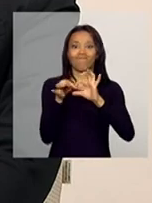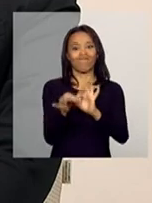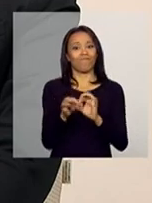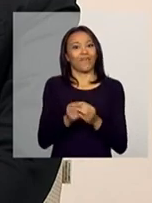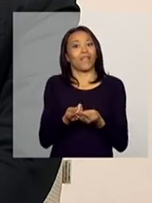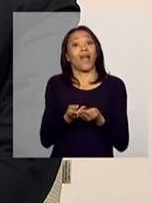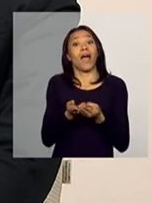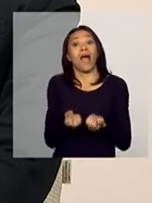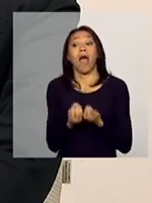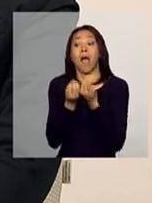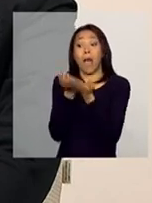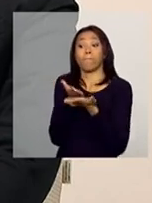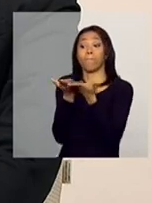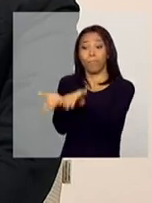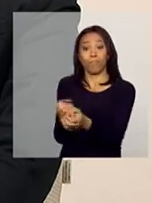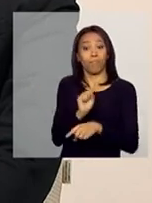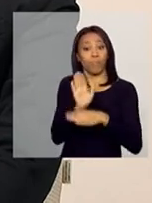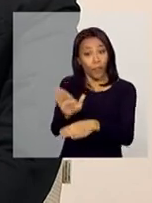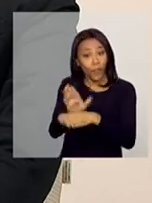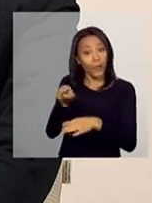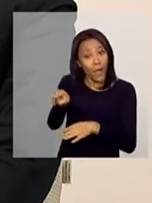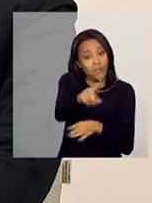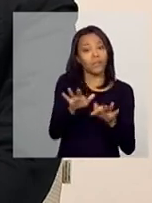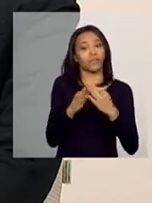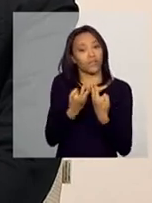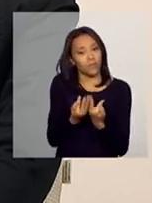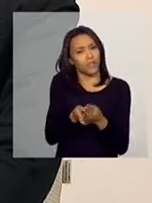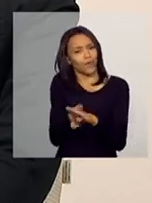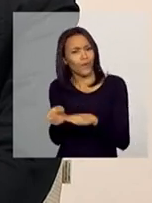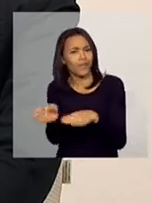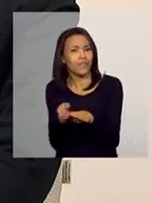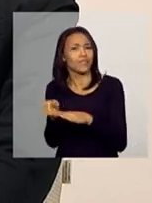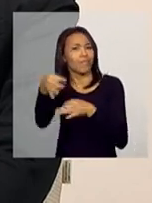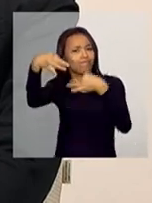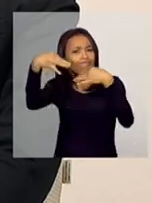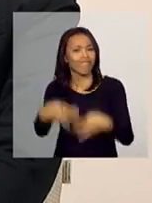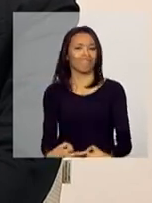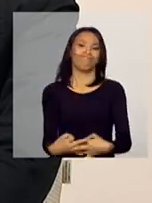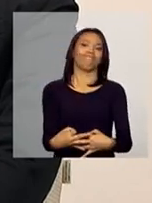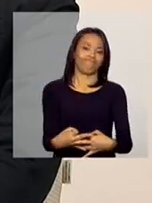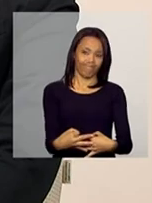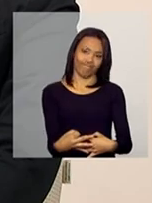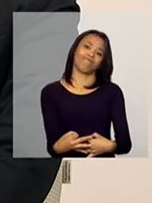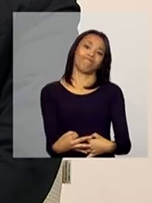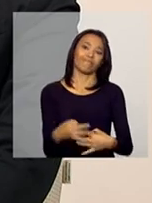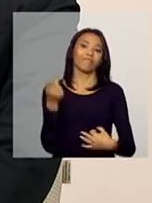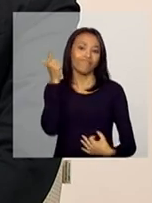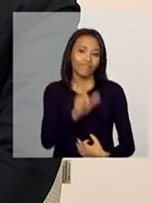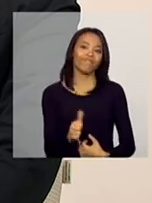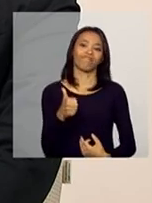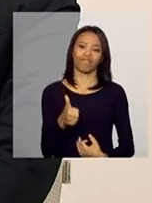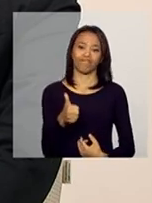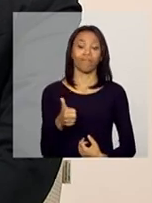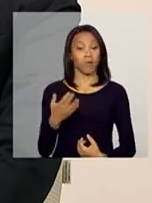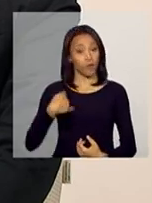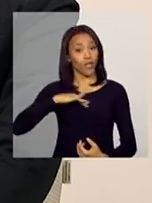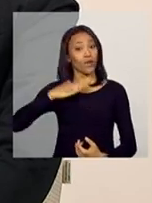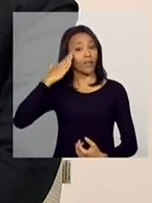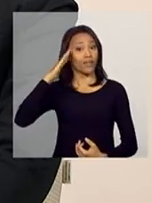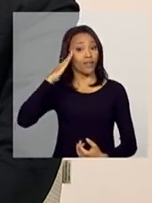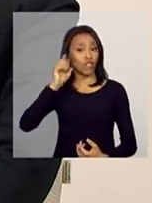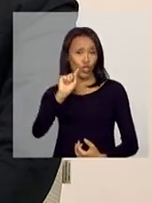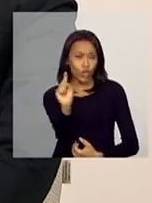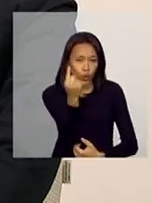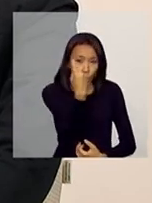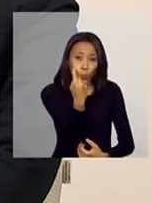para essas famílias. Para garantir esses encaminhamentos, que eles sejam realmente concretizados. Porque a gente entende que um